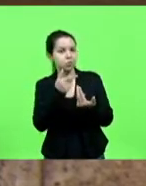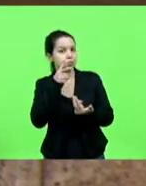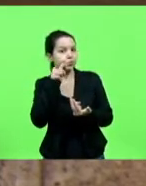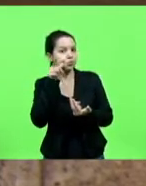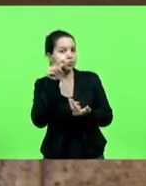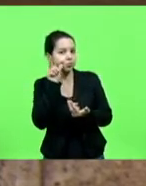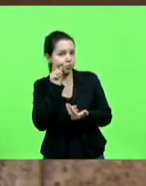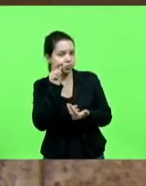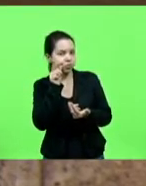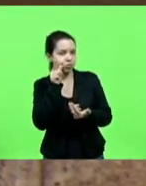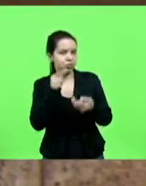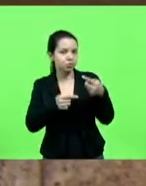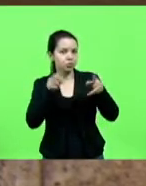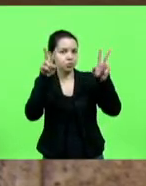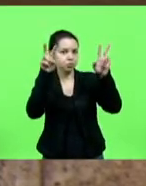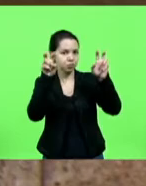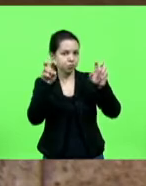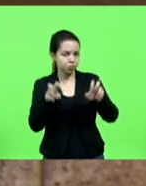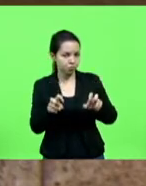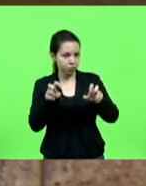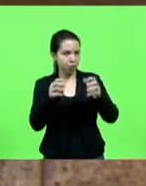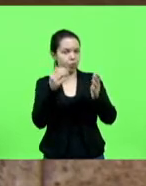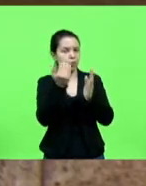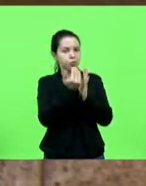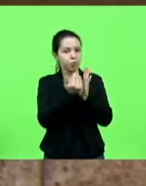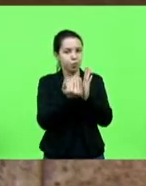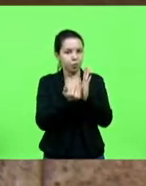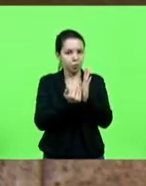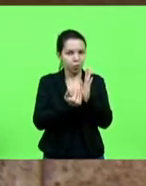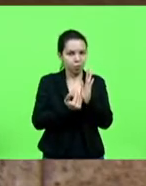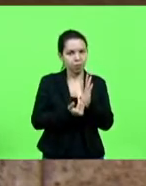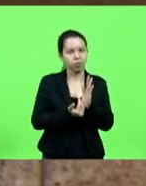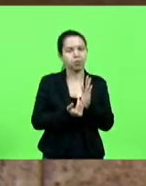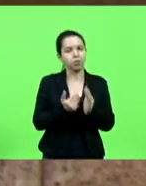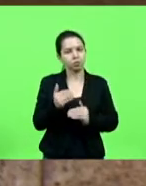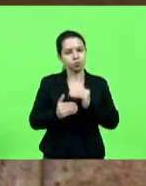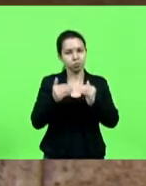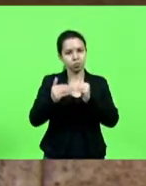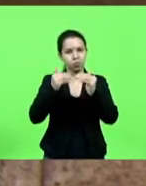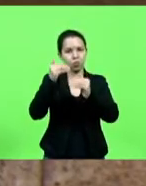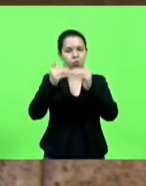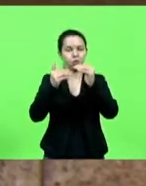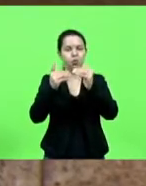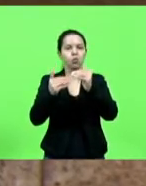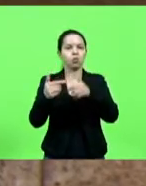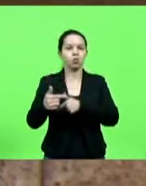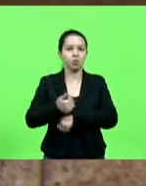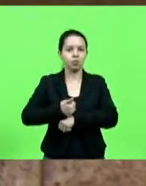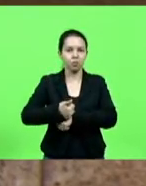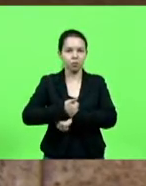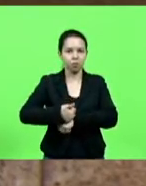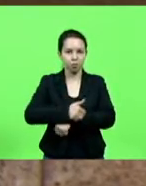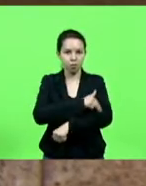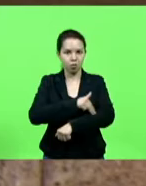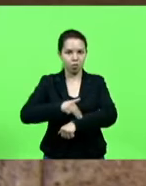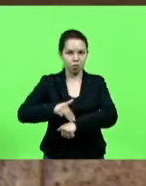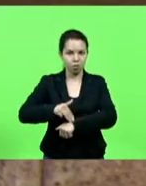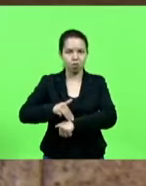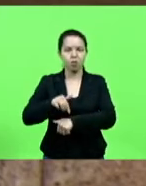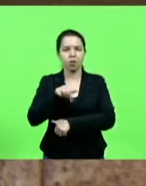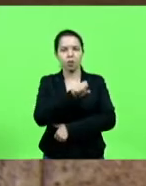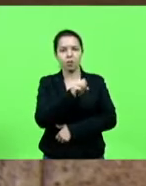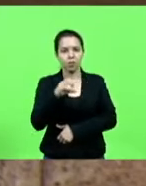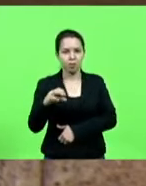de carreira do magistério no estado de Santa Catarina. A deputada Luciana Carminati, colega de partido ali do deputado Nodir